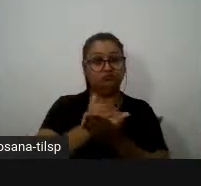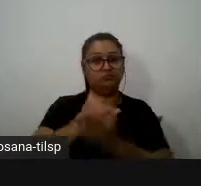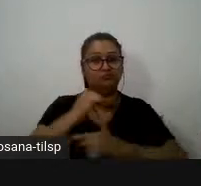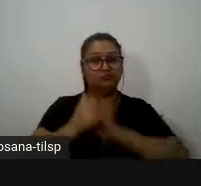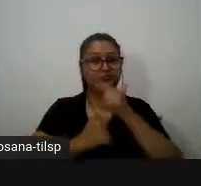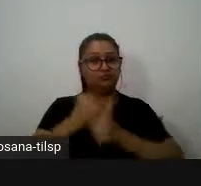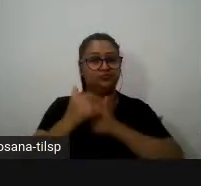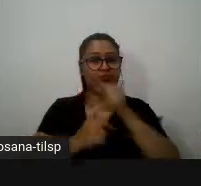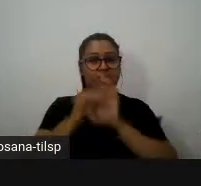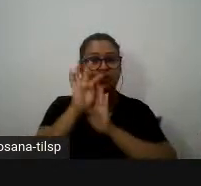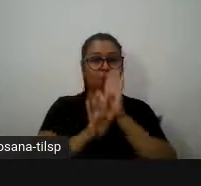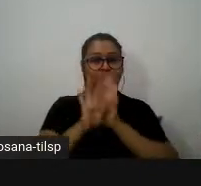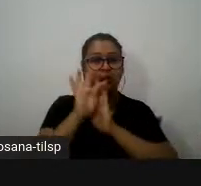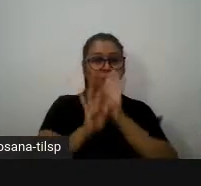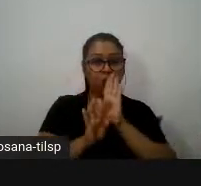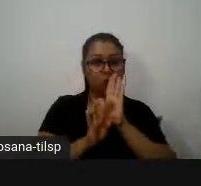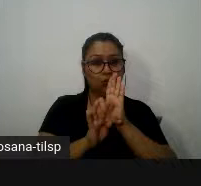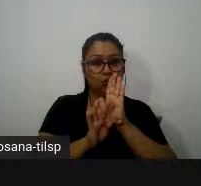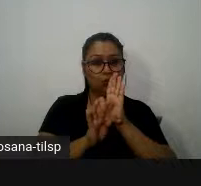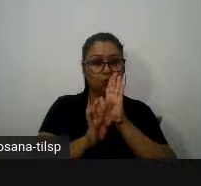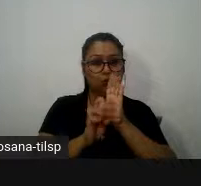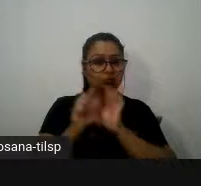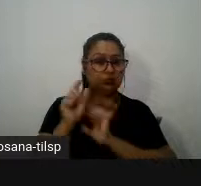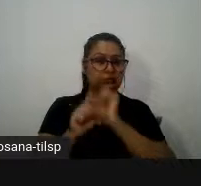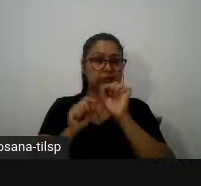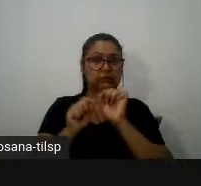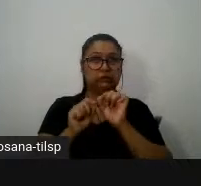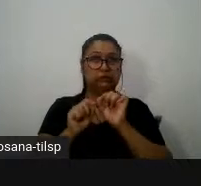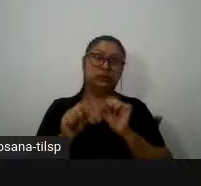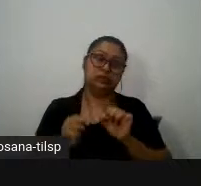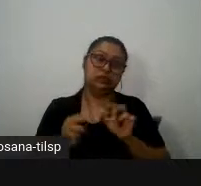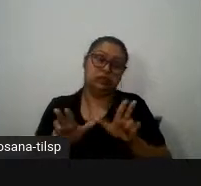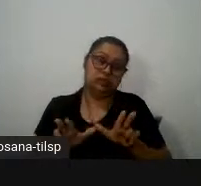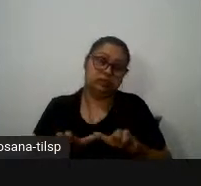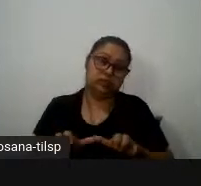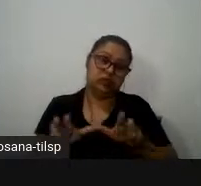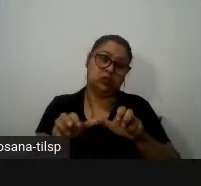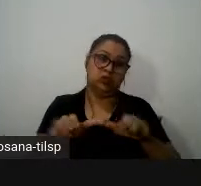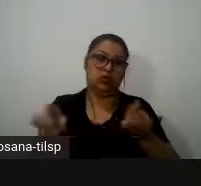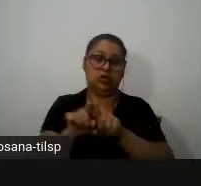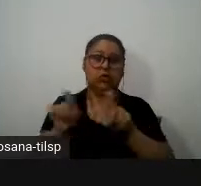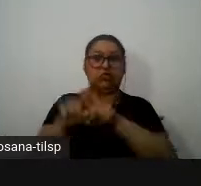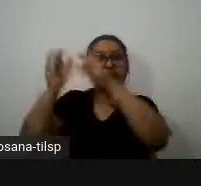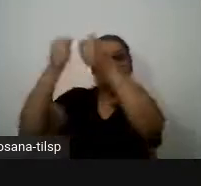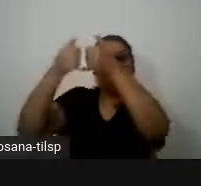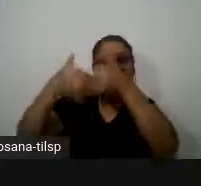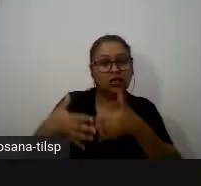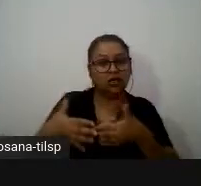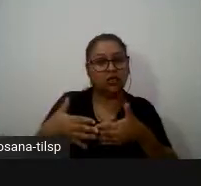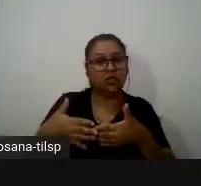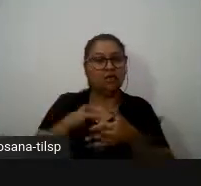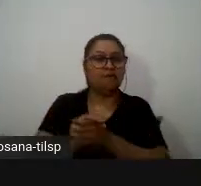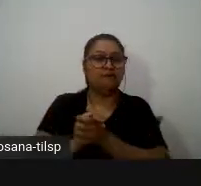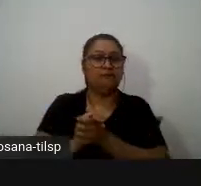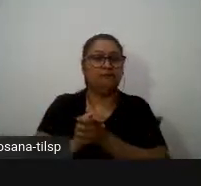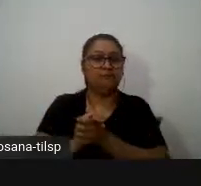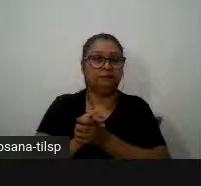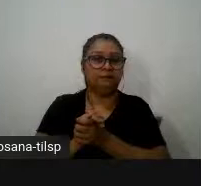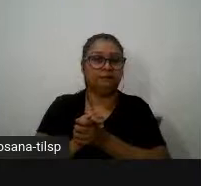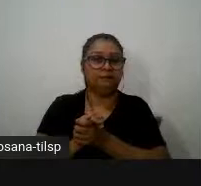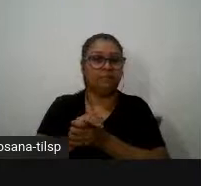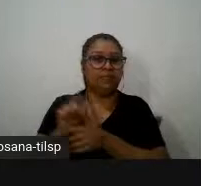analogias ou algumas explicações e já vamos ver aqui depois alguns exemplos